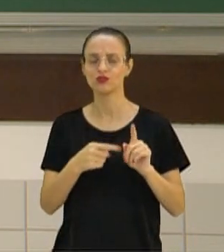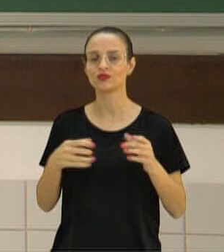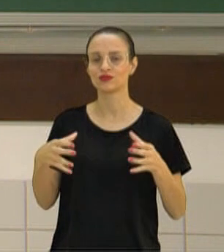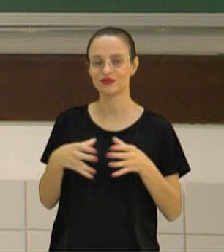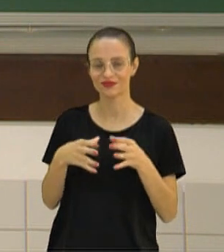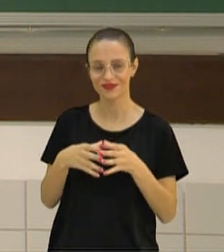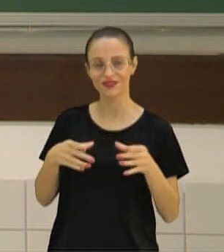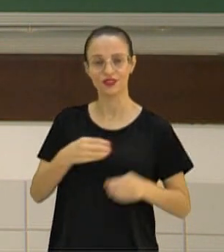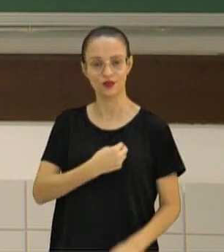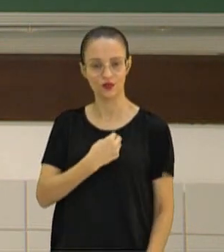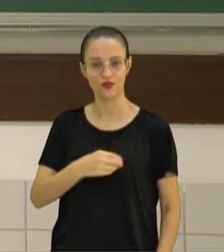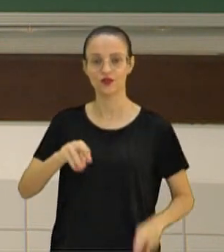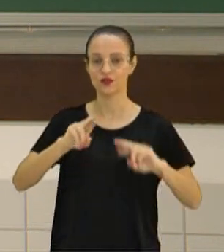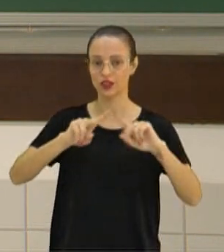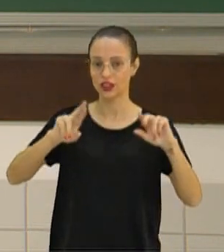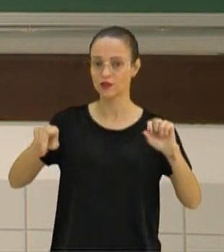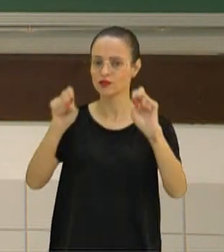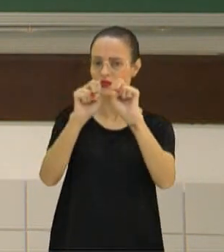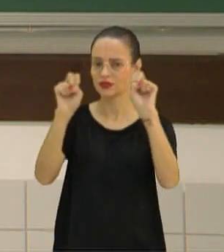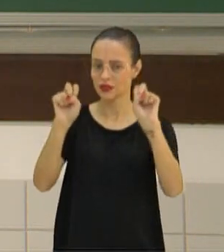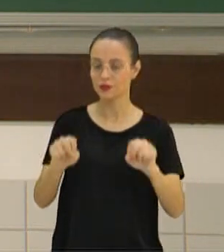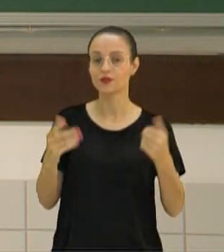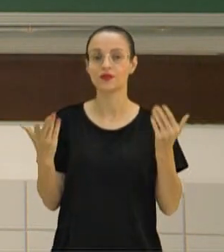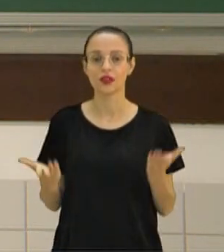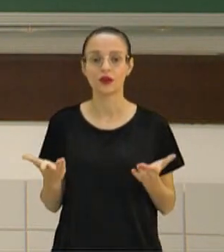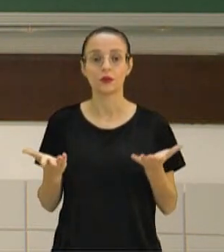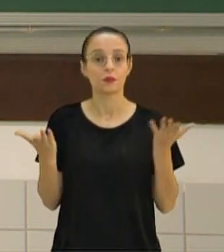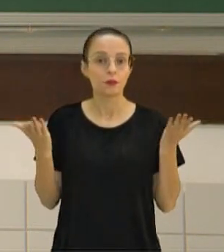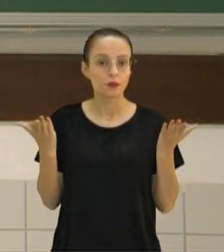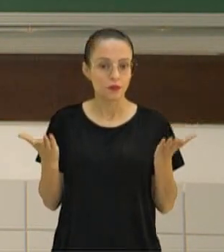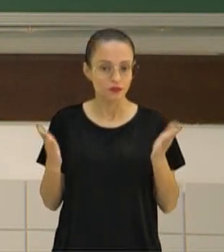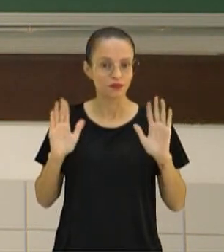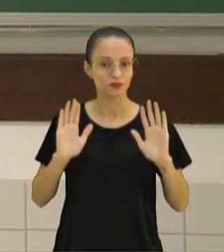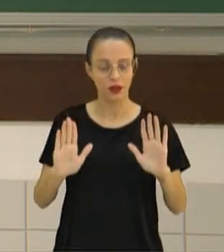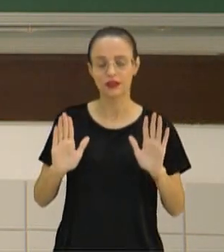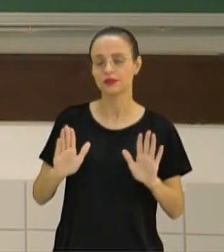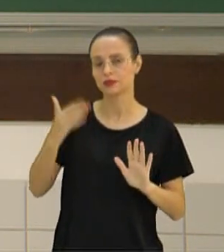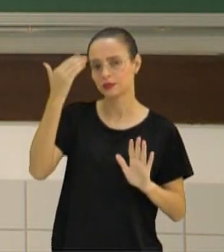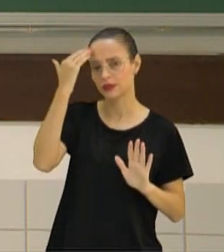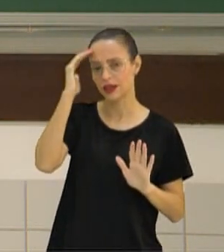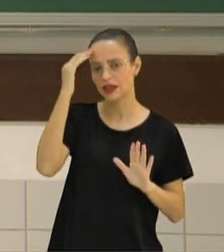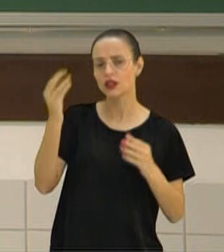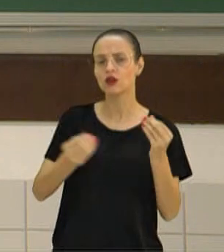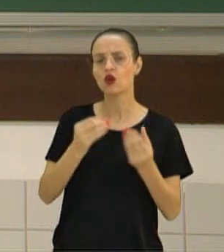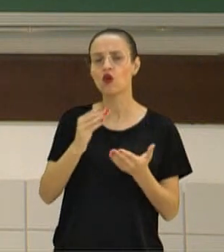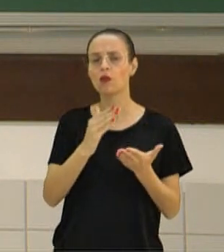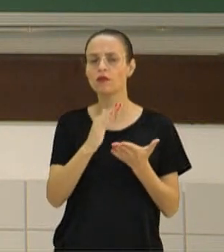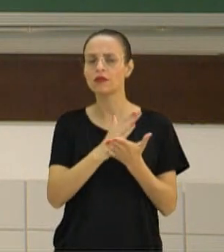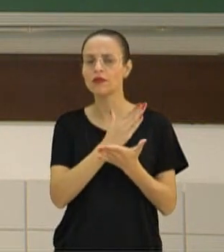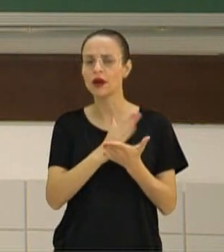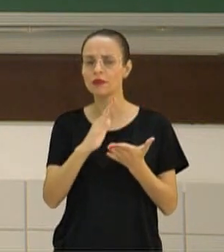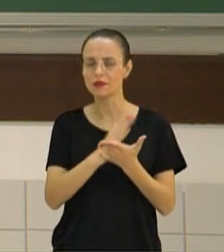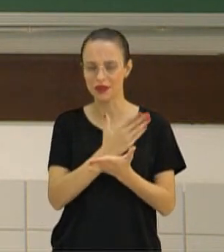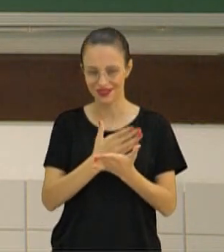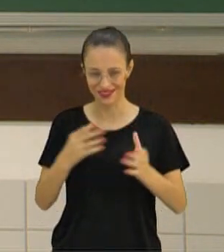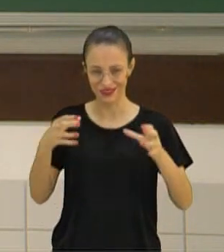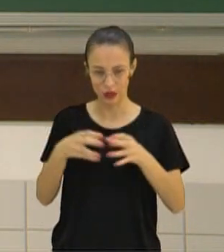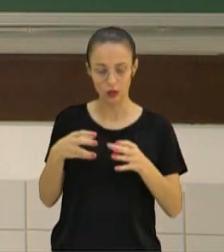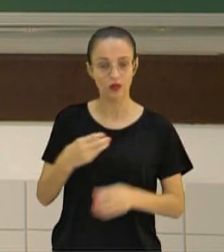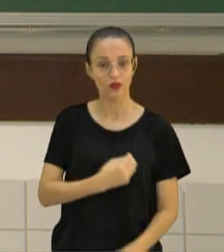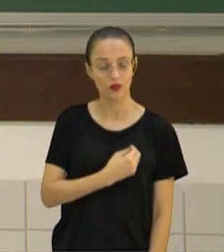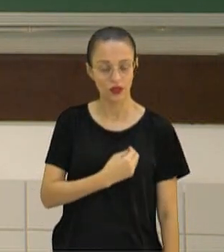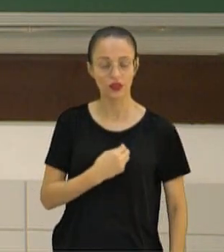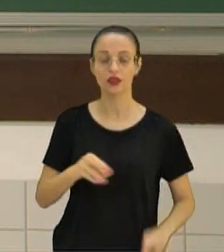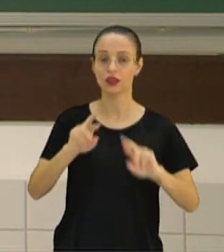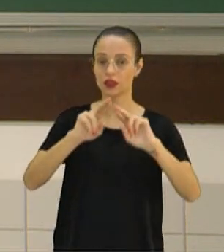sistemática. Mas para a gente poder entender como nós classificamos os seres vivos, nós vamos ter que trabalhar também o